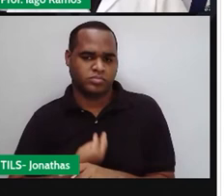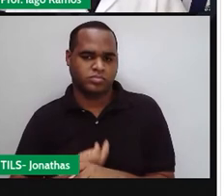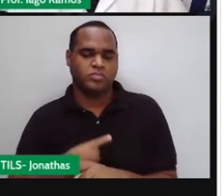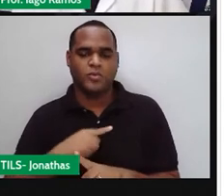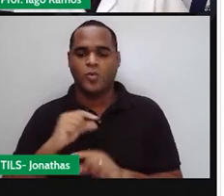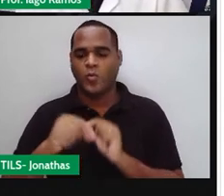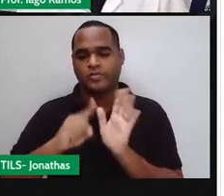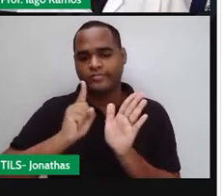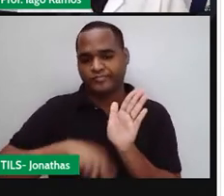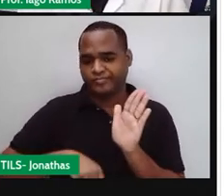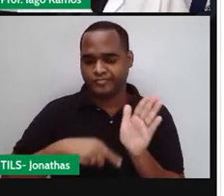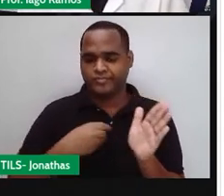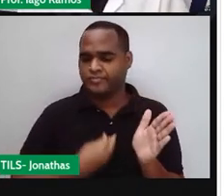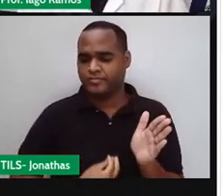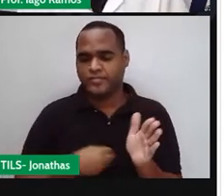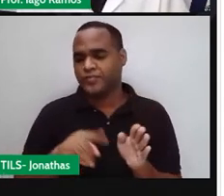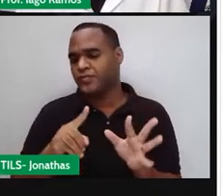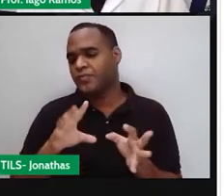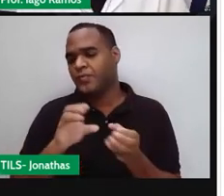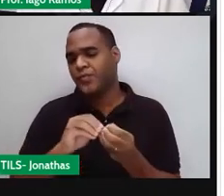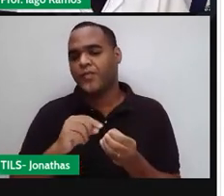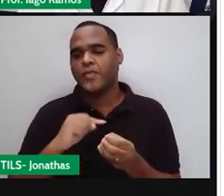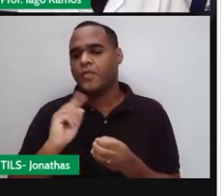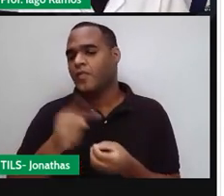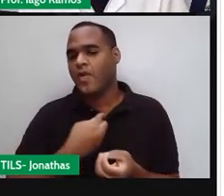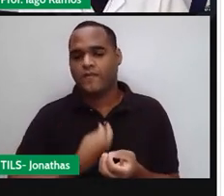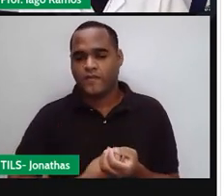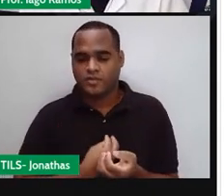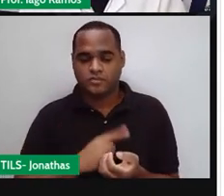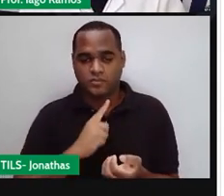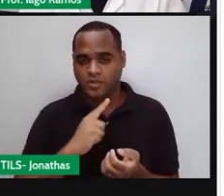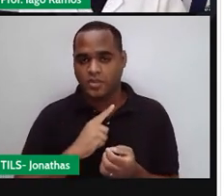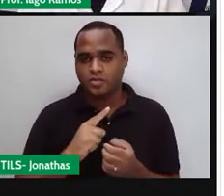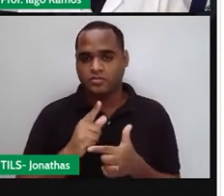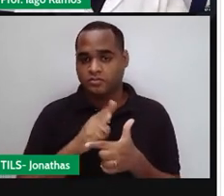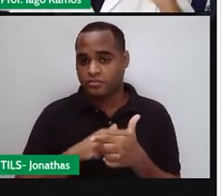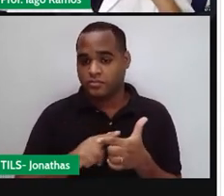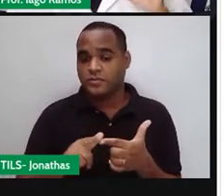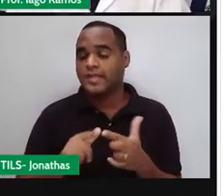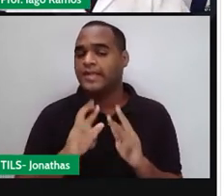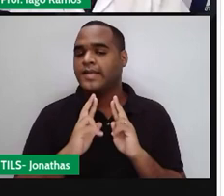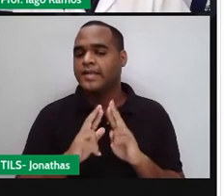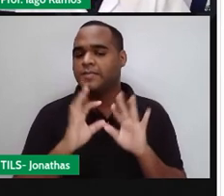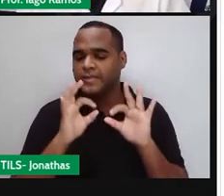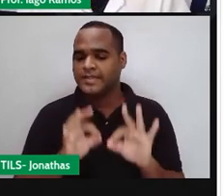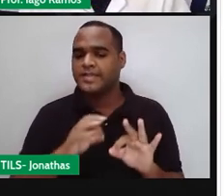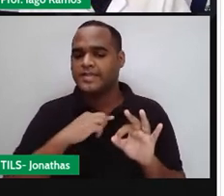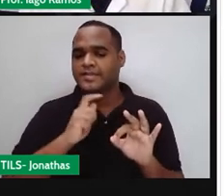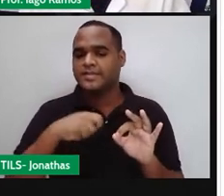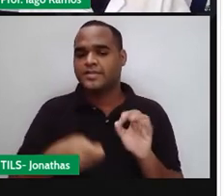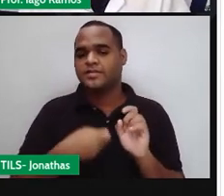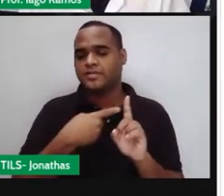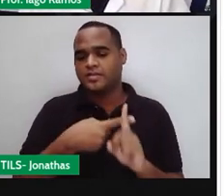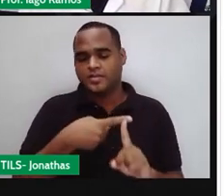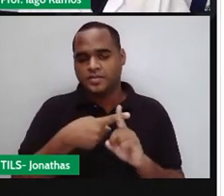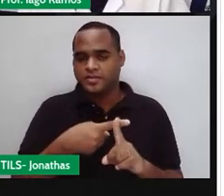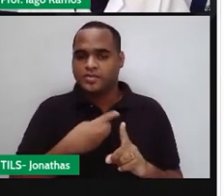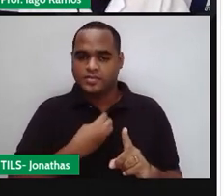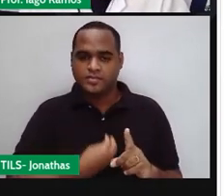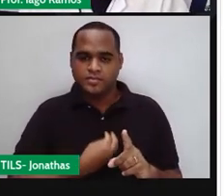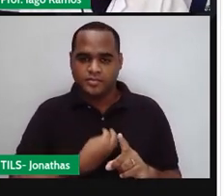negativos. Então, quando a gente fizer essa divisão, o resultado é positivo.